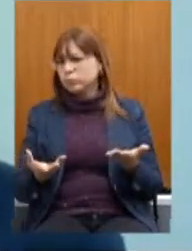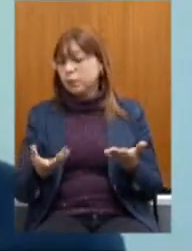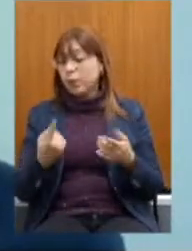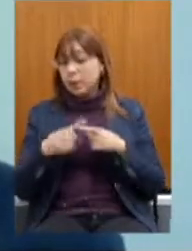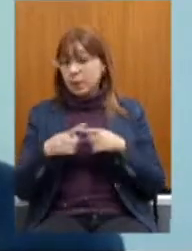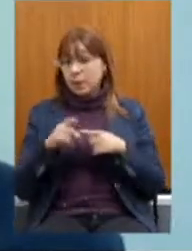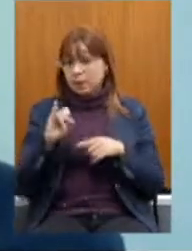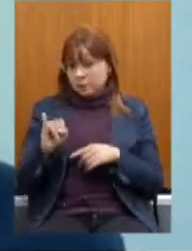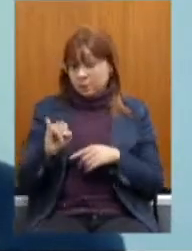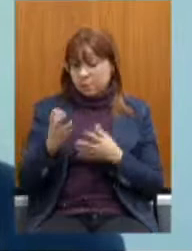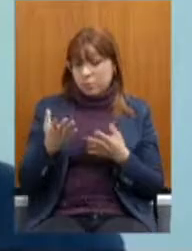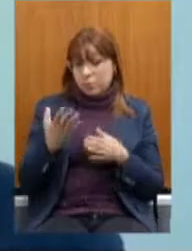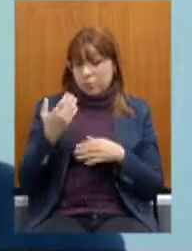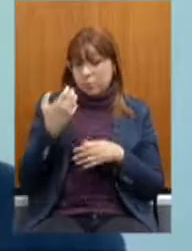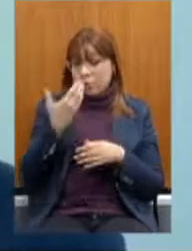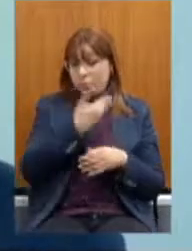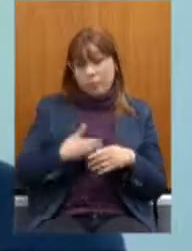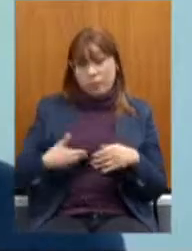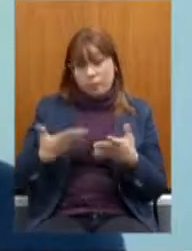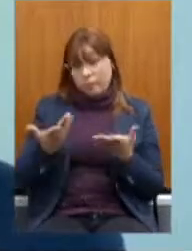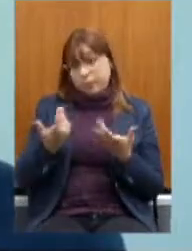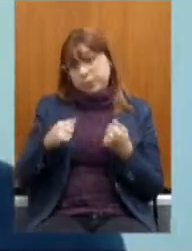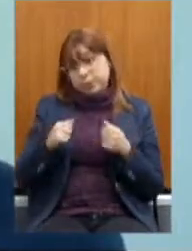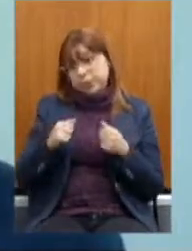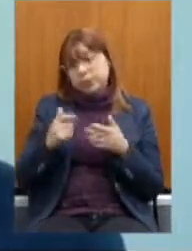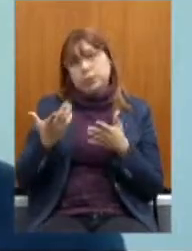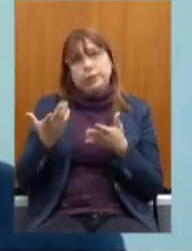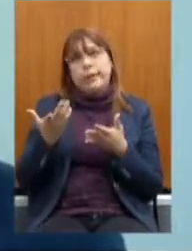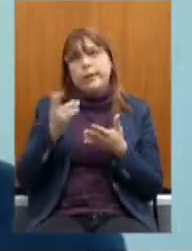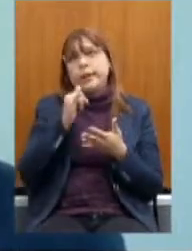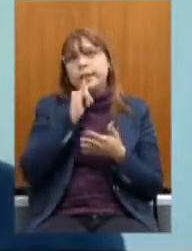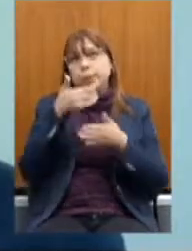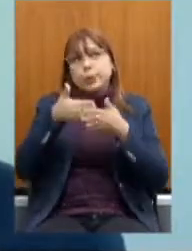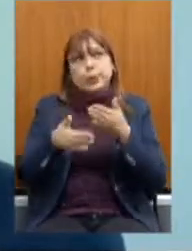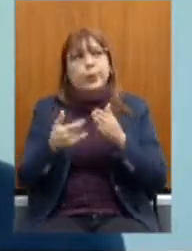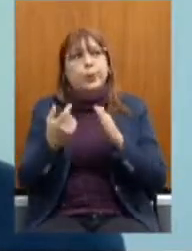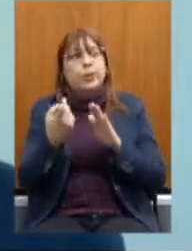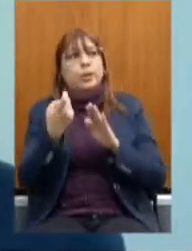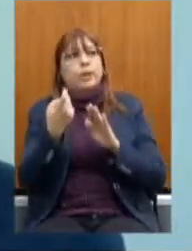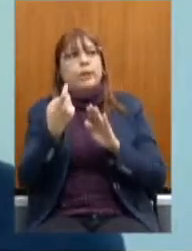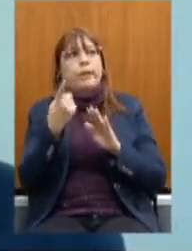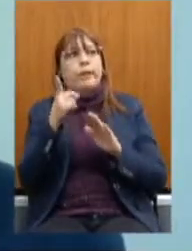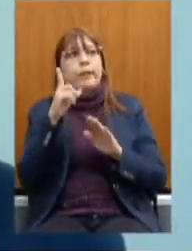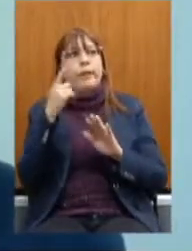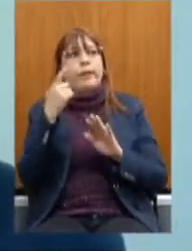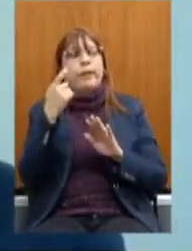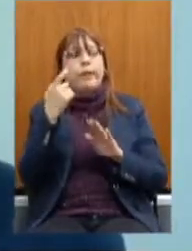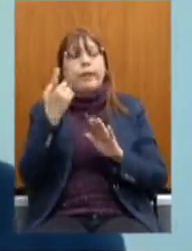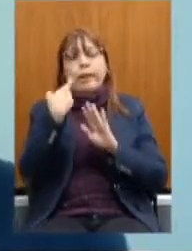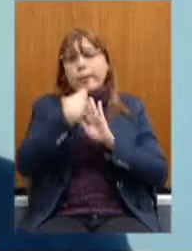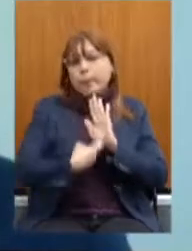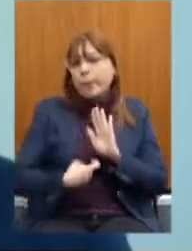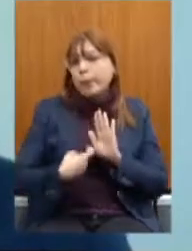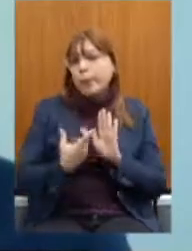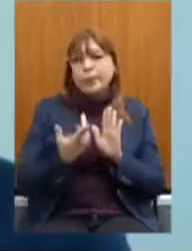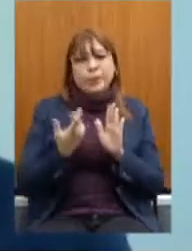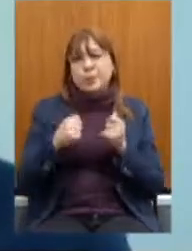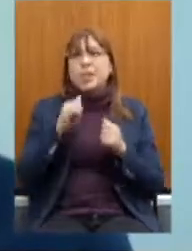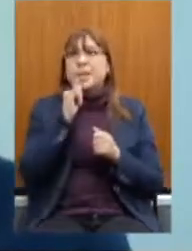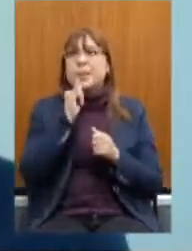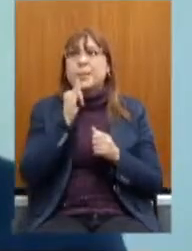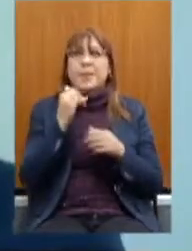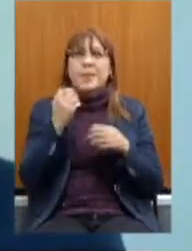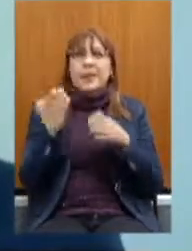impostos E faz Isenção Para multinacionais Isso Não